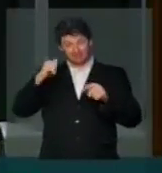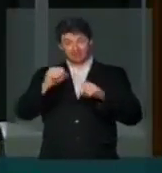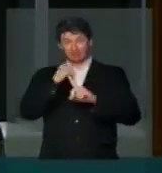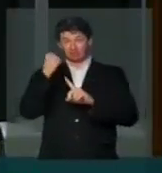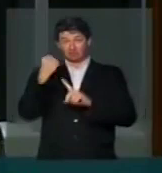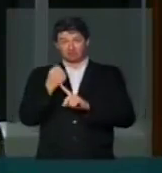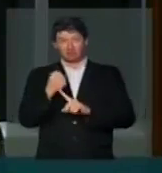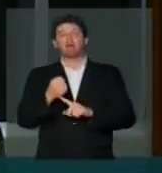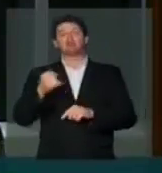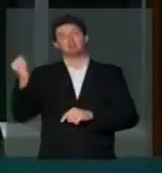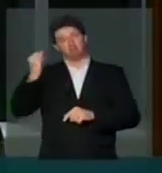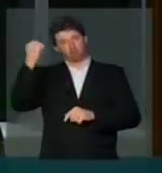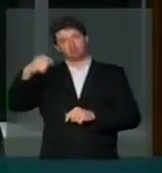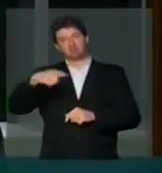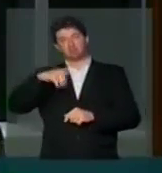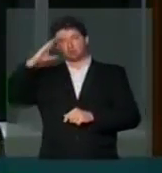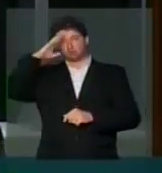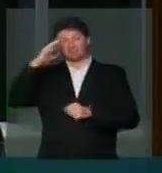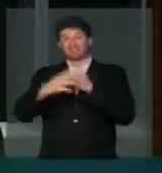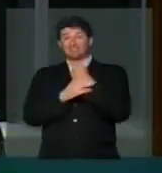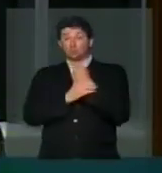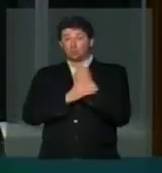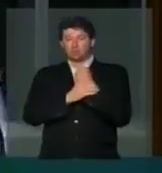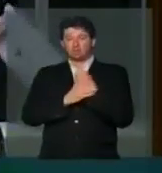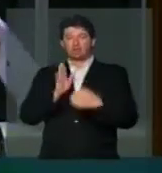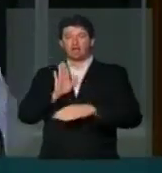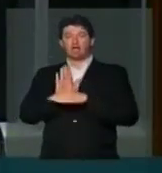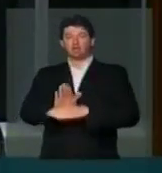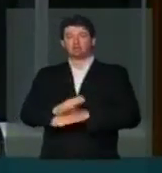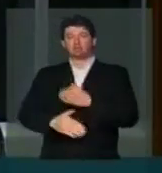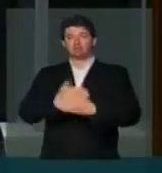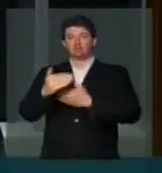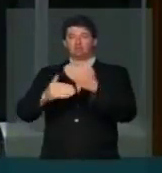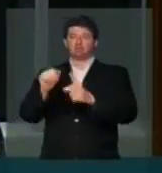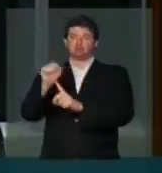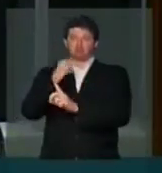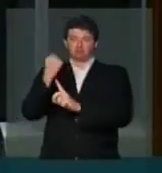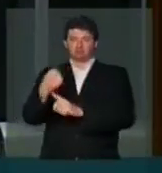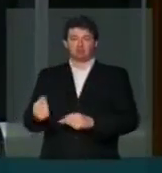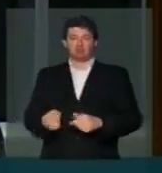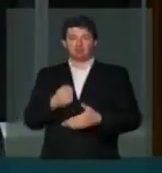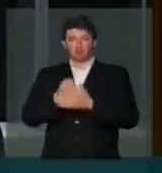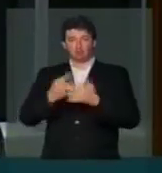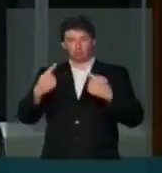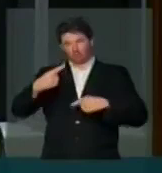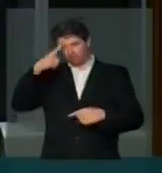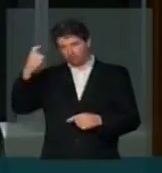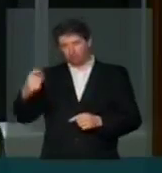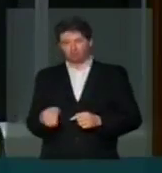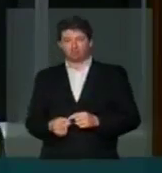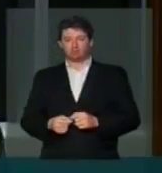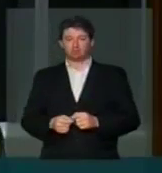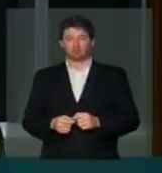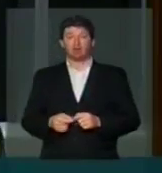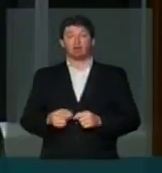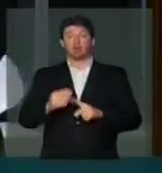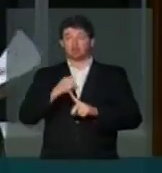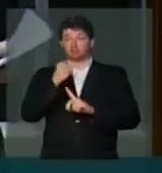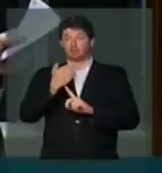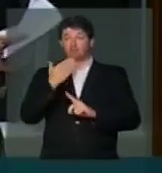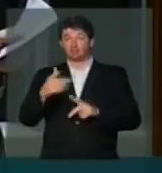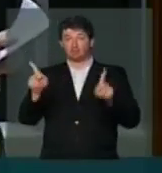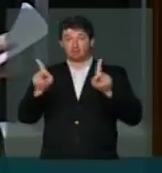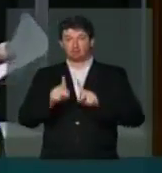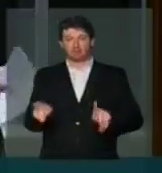atual é importante que as forças de segurança ajudem a construir uma sociedade, o combate ao crime e uma sociedade de paz. E segunda